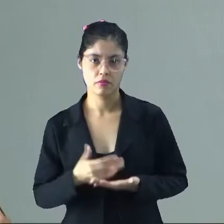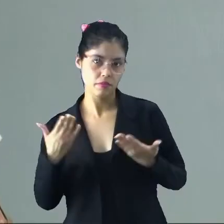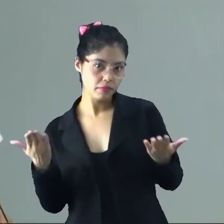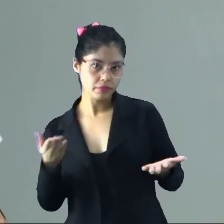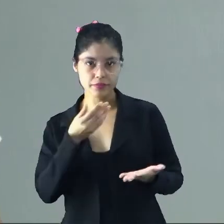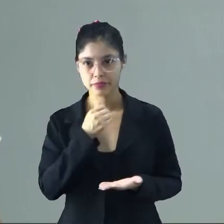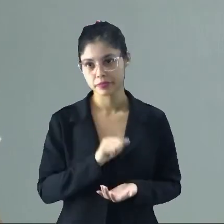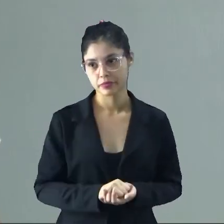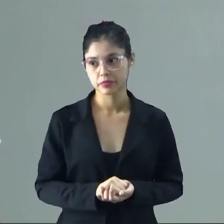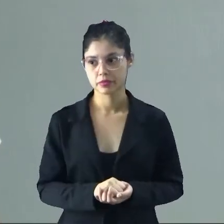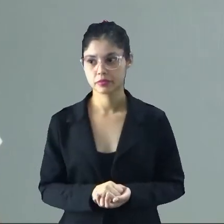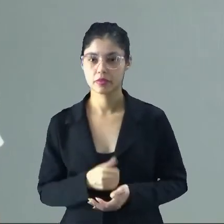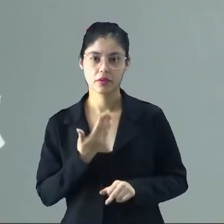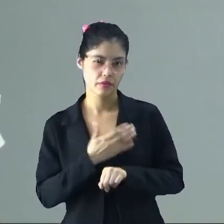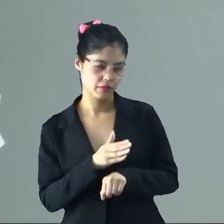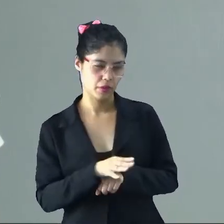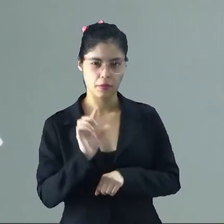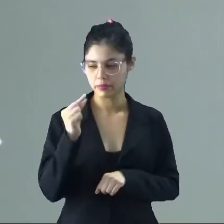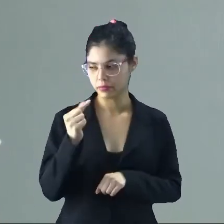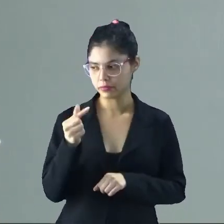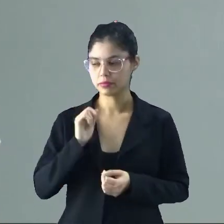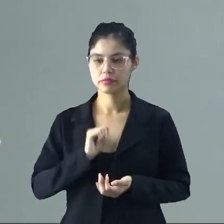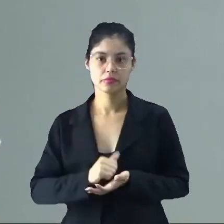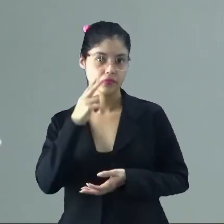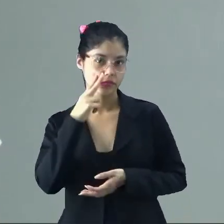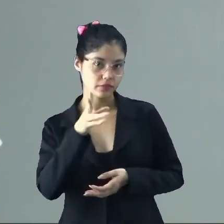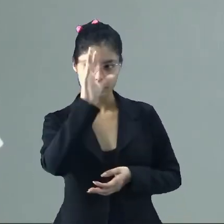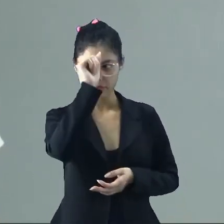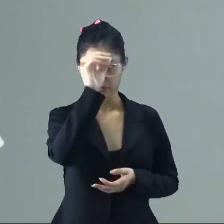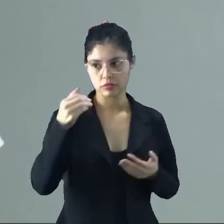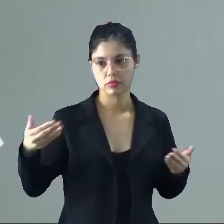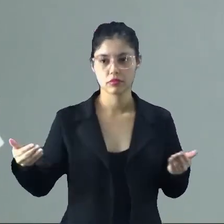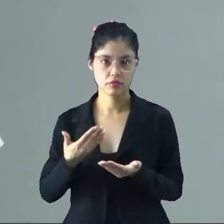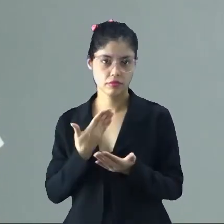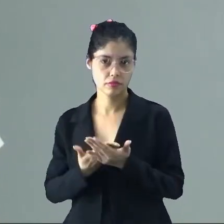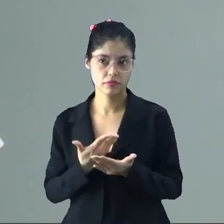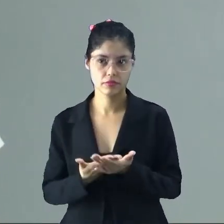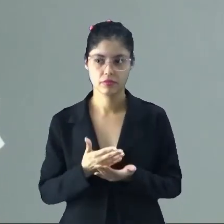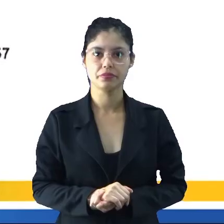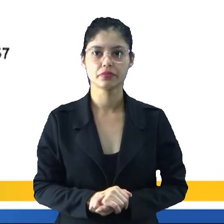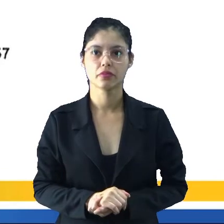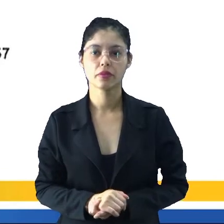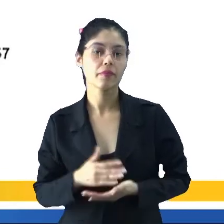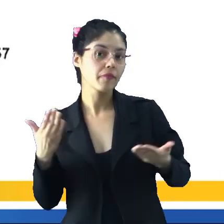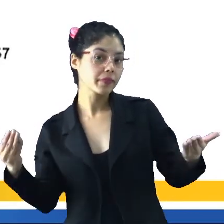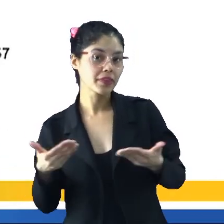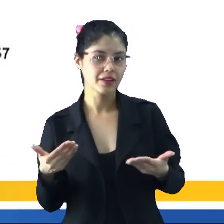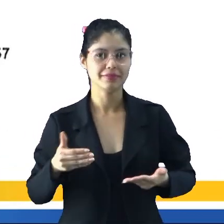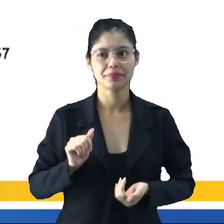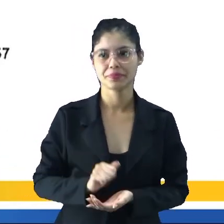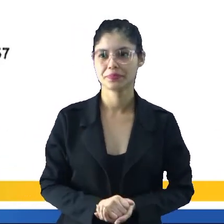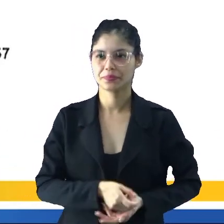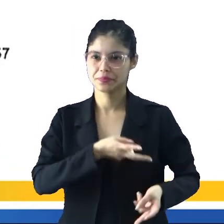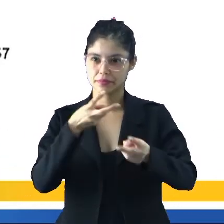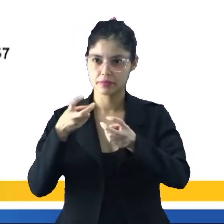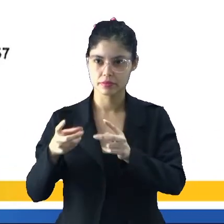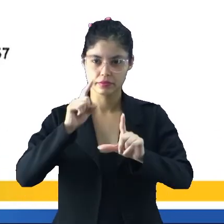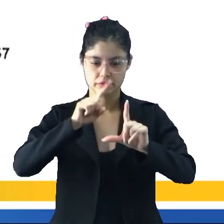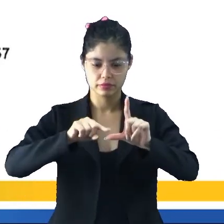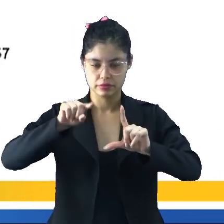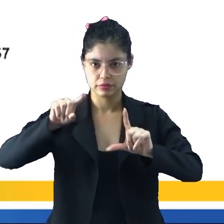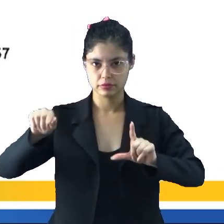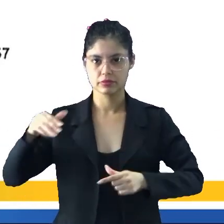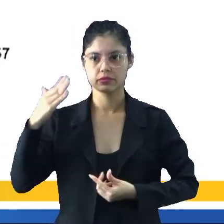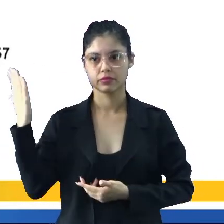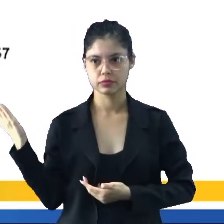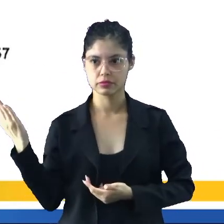Então, meninas, vamos lá exercitar um pouco do que nós aprendemos na aula de hoje. Então, vamos lá. Observe o gráfico